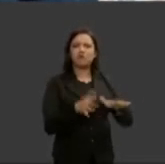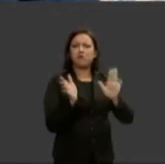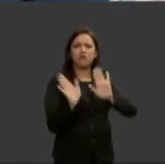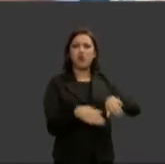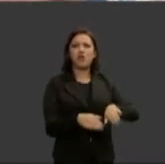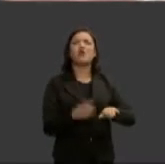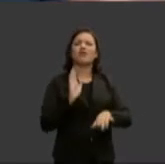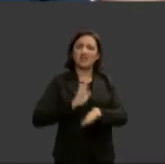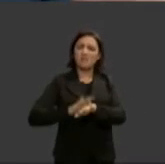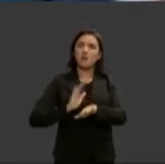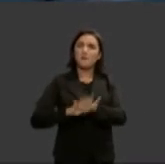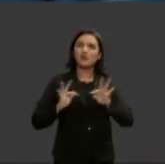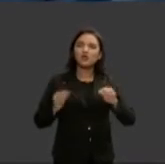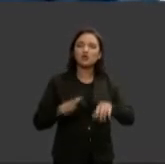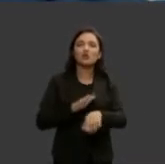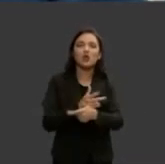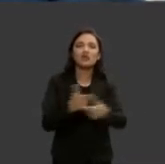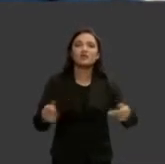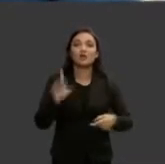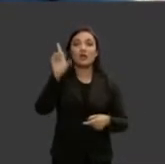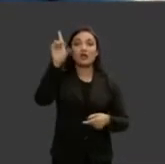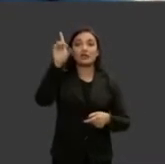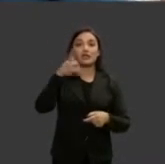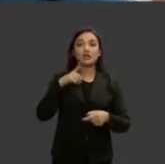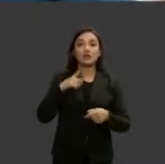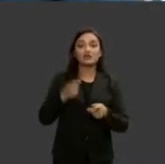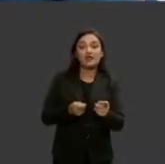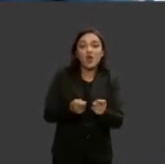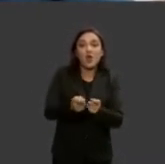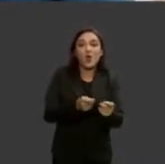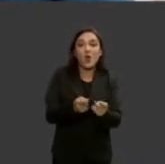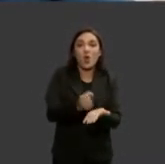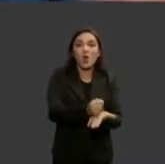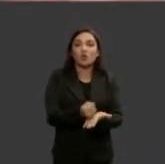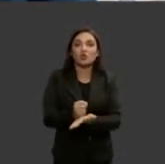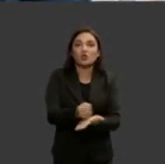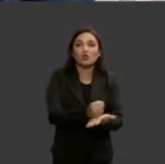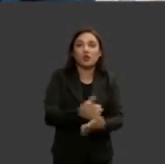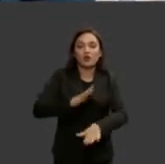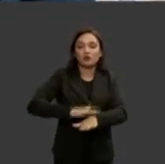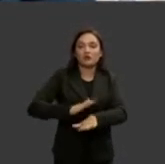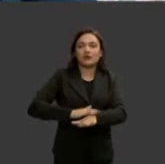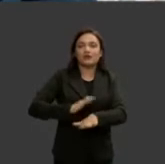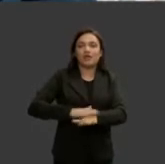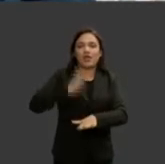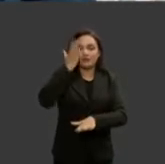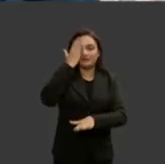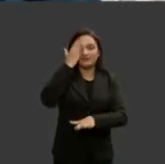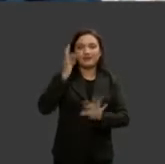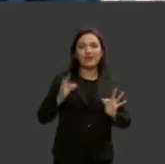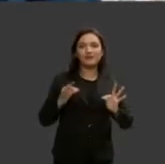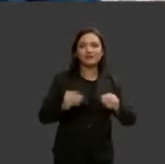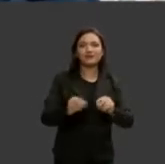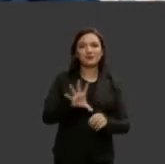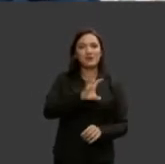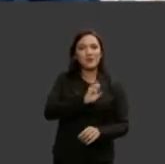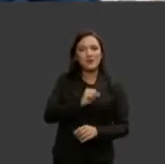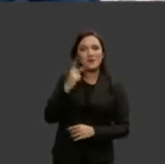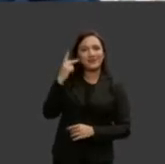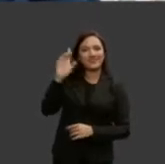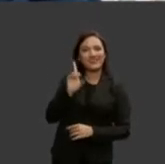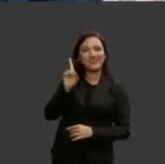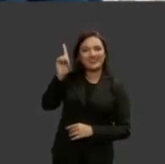as coisas e Deus está no equilíbrio do tempo no comando do tempo e com seu amor com a sua